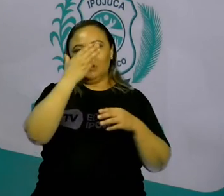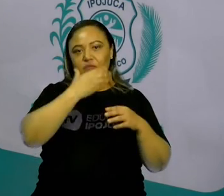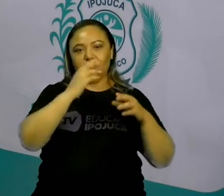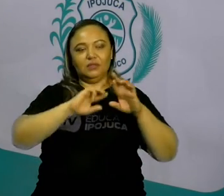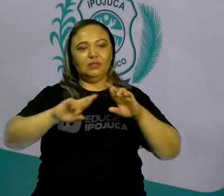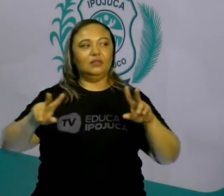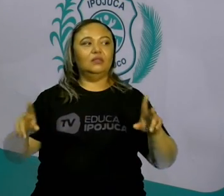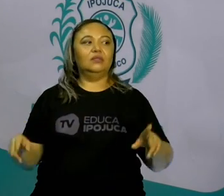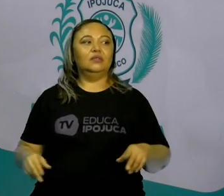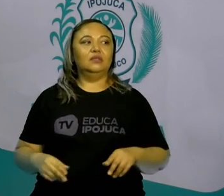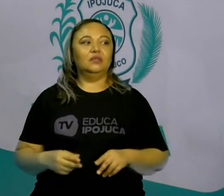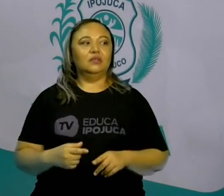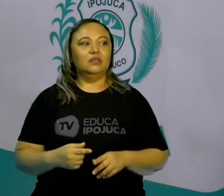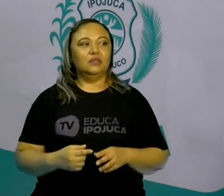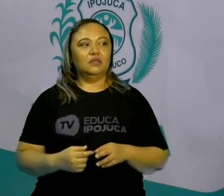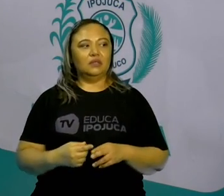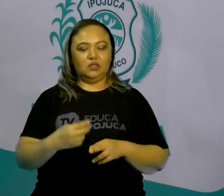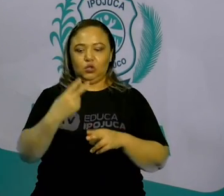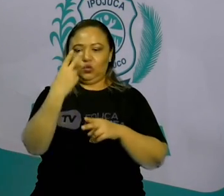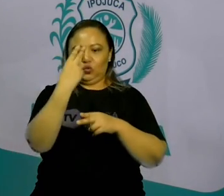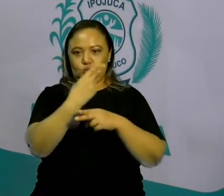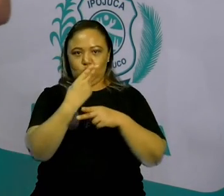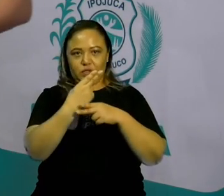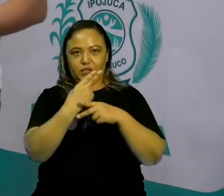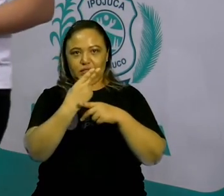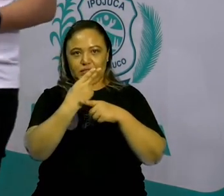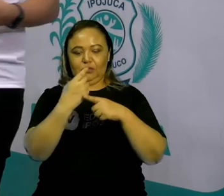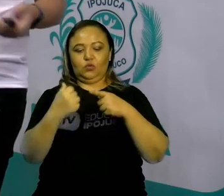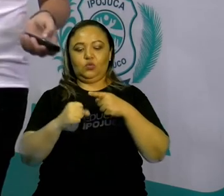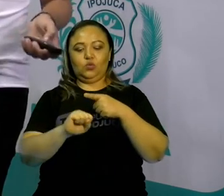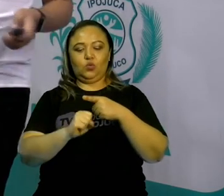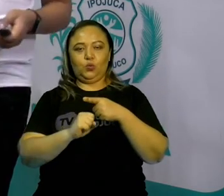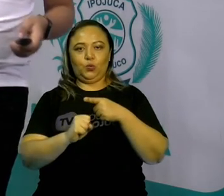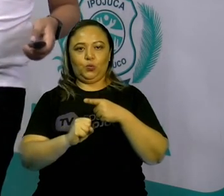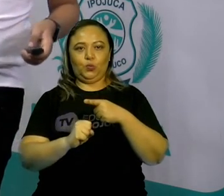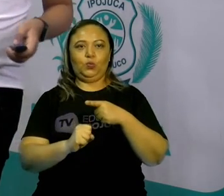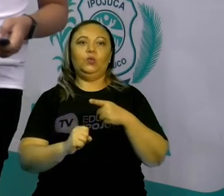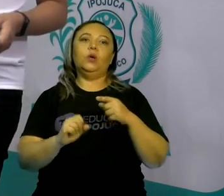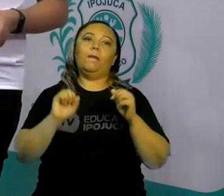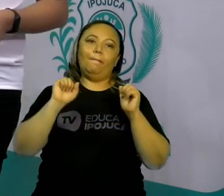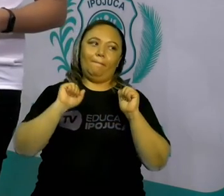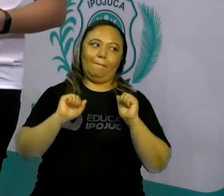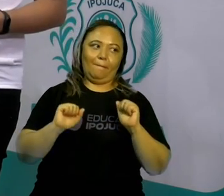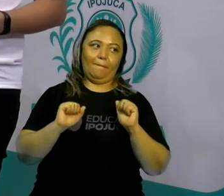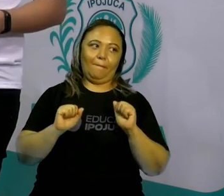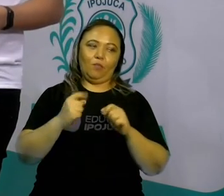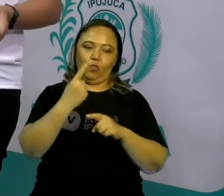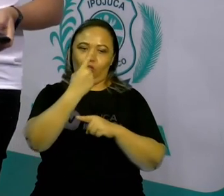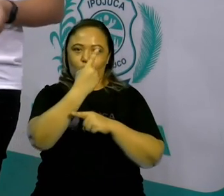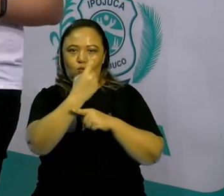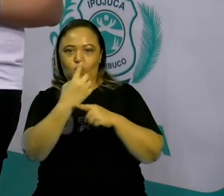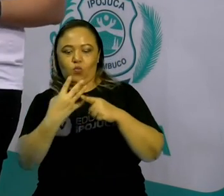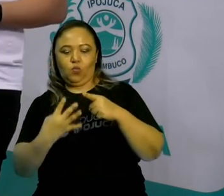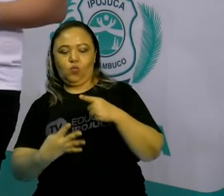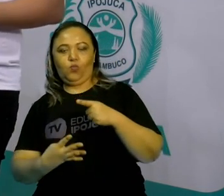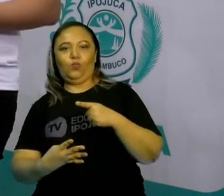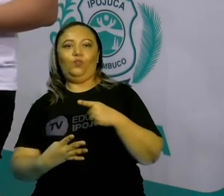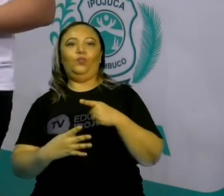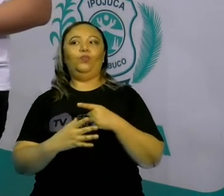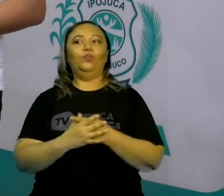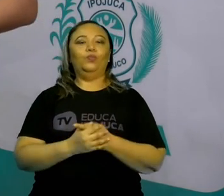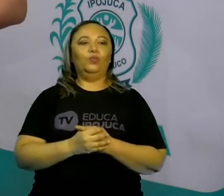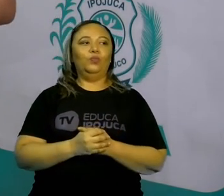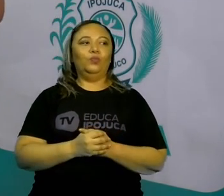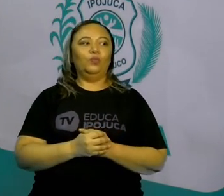frutas, no total de oito. Dois oitavos. E também pode ser representada por um quarto. Uma em quatro.